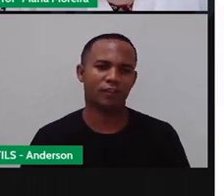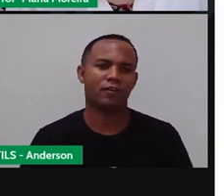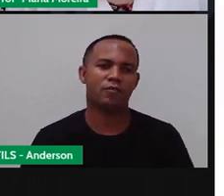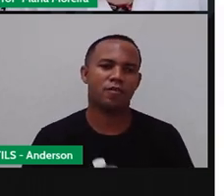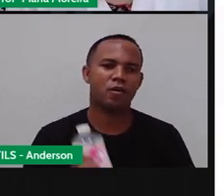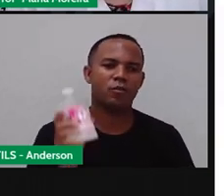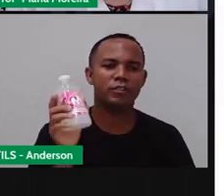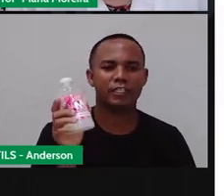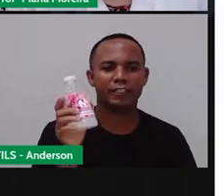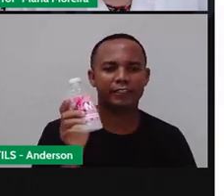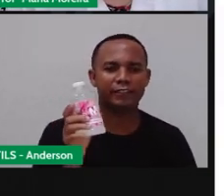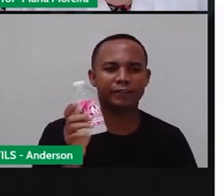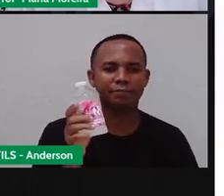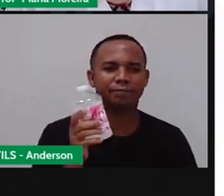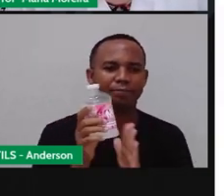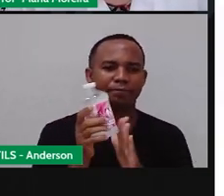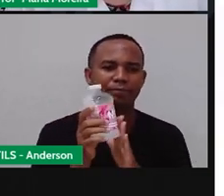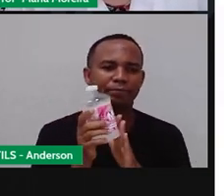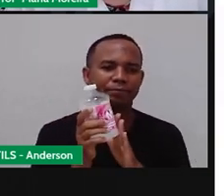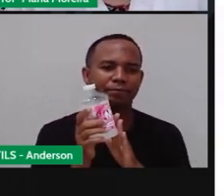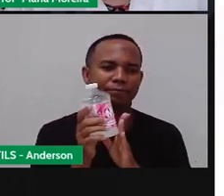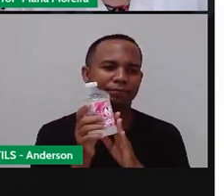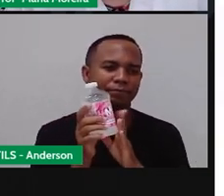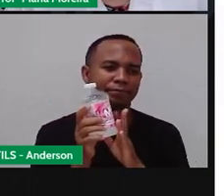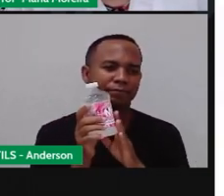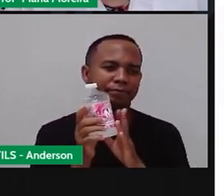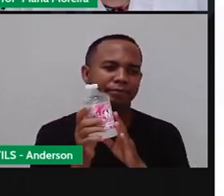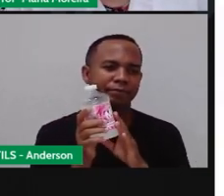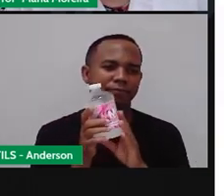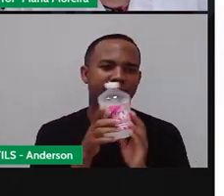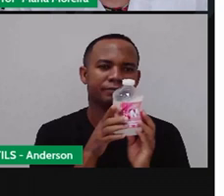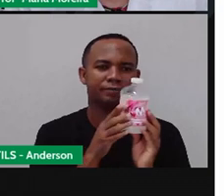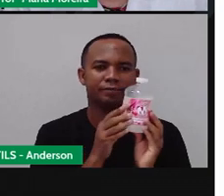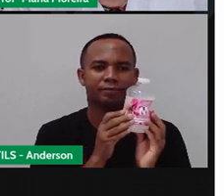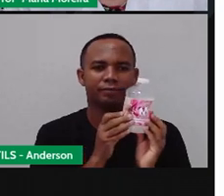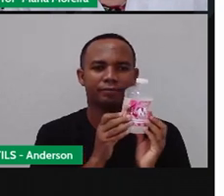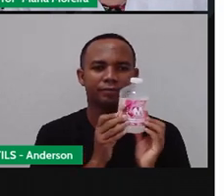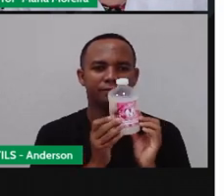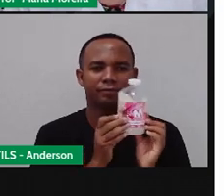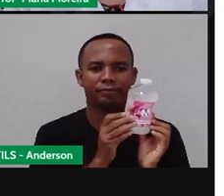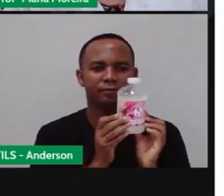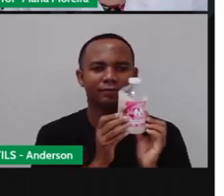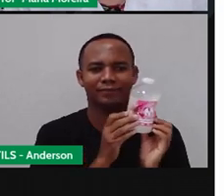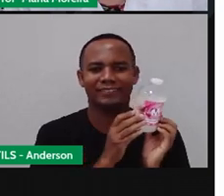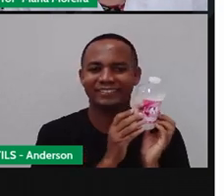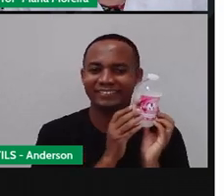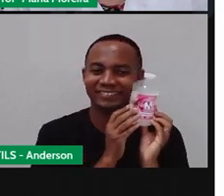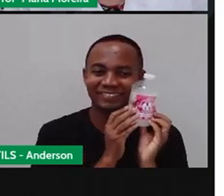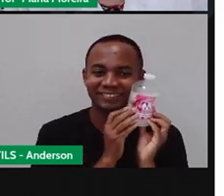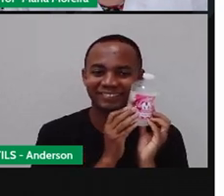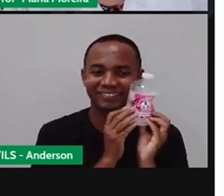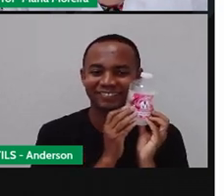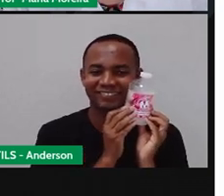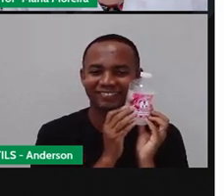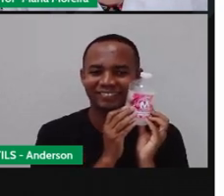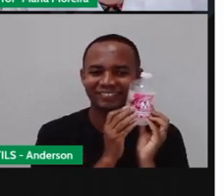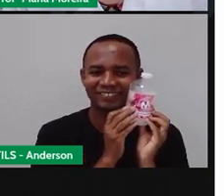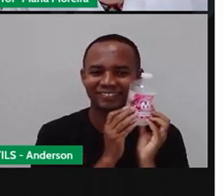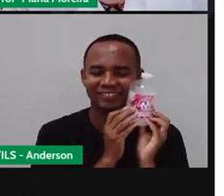Lava a mão. Use álcool em gel. Ah, Anderson, essa cara não é de quem ganha na Mega Sena, não.